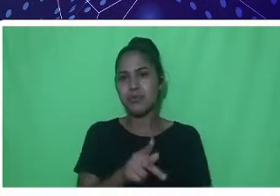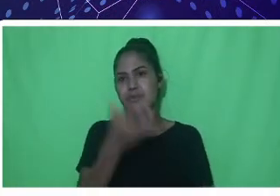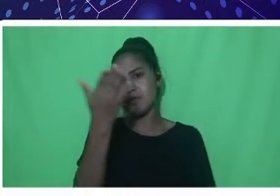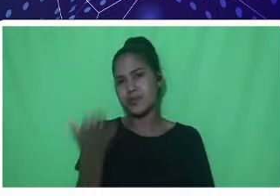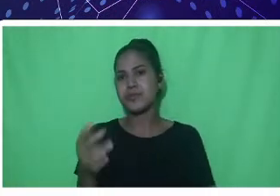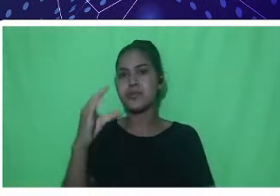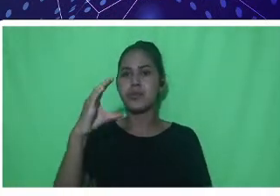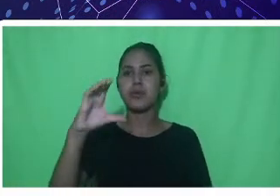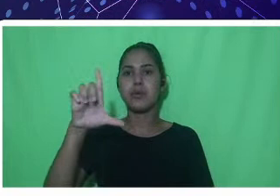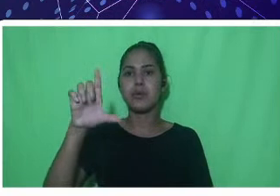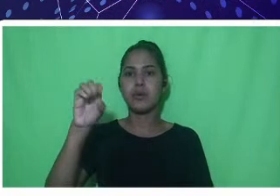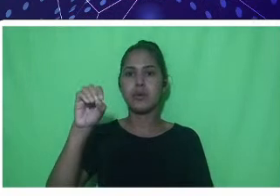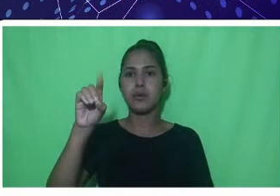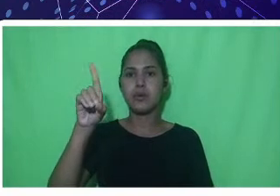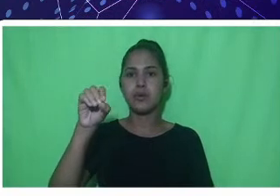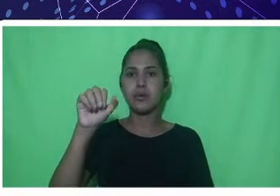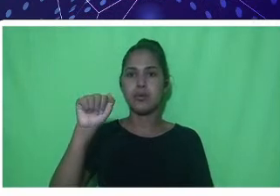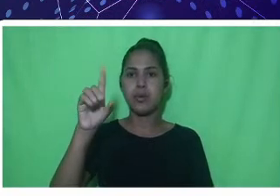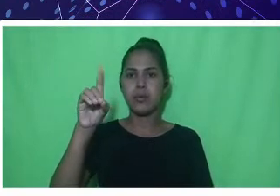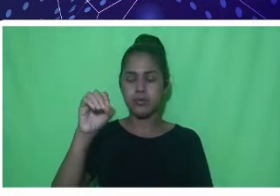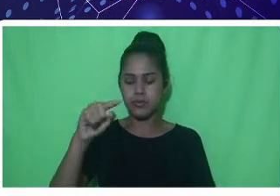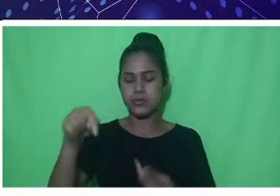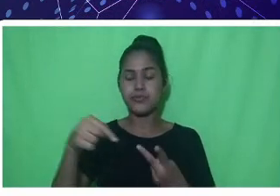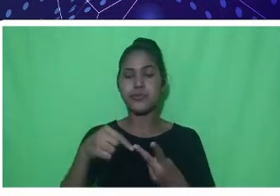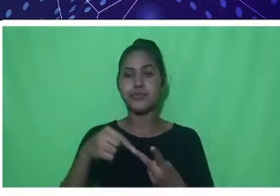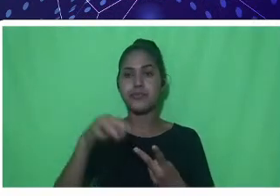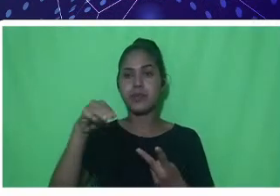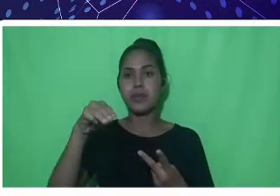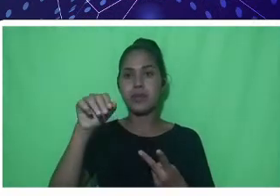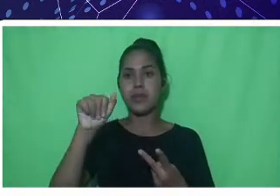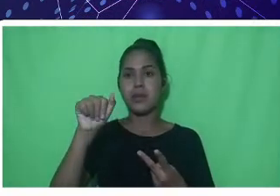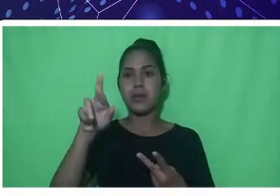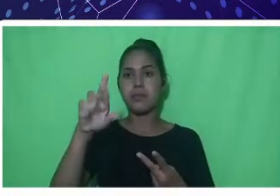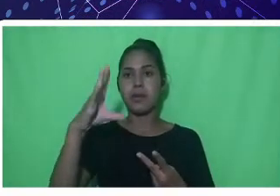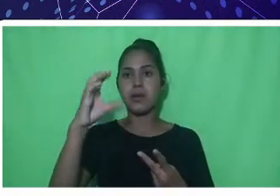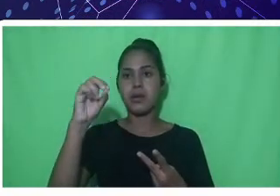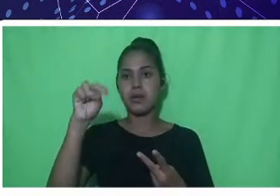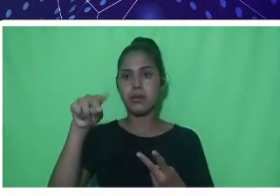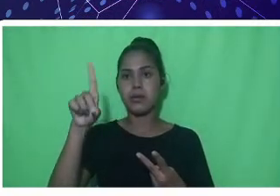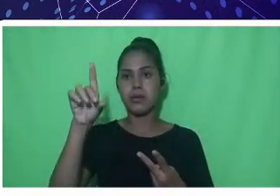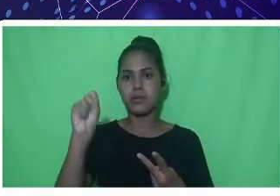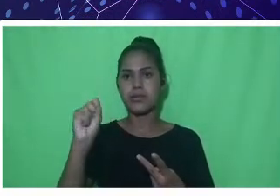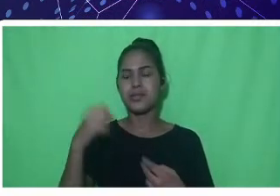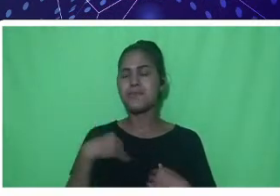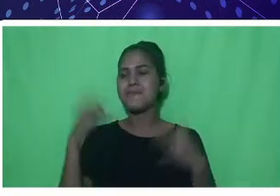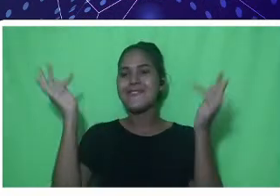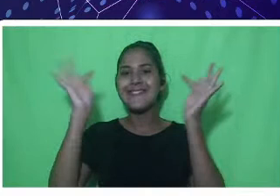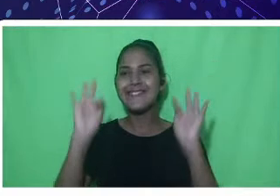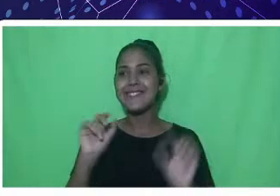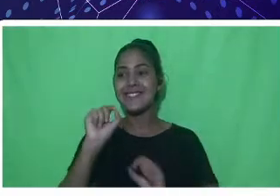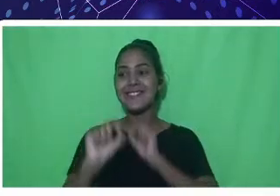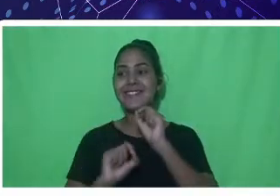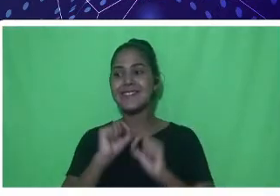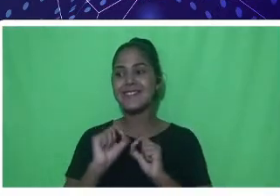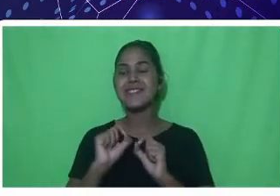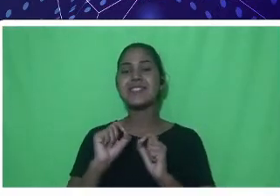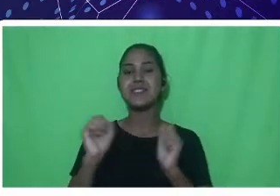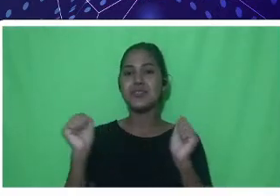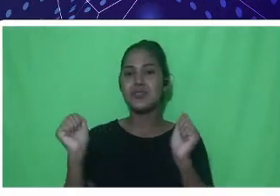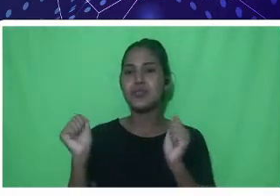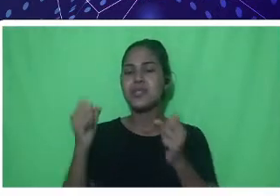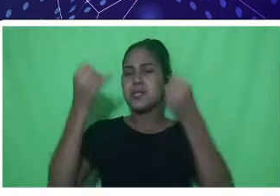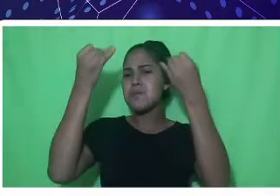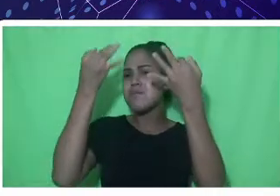discentes, a Érica e a Jéssica, e eu fico muito feliz também em poder falar um pouquinho sobre o nosso papel de